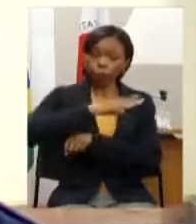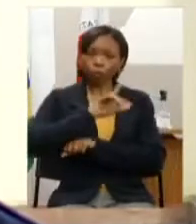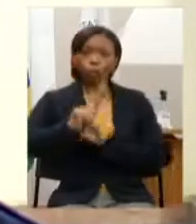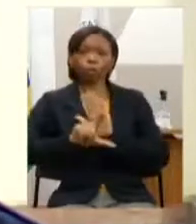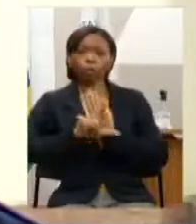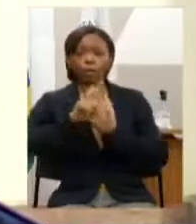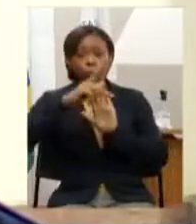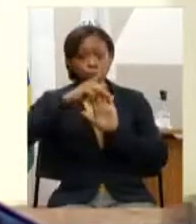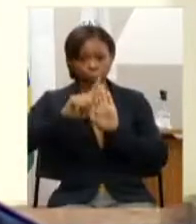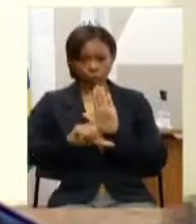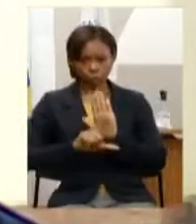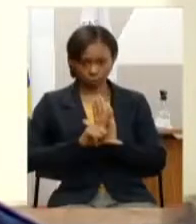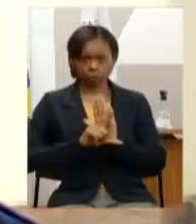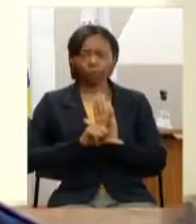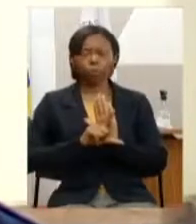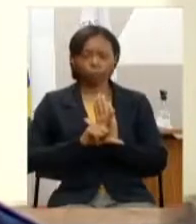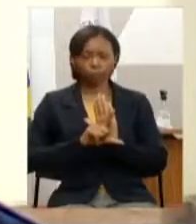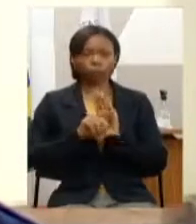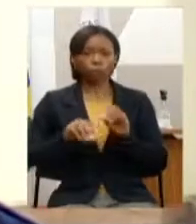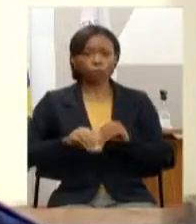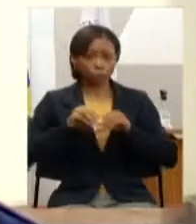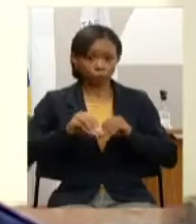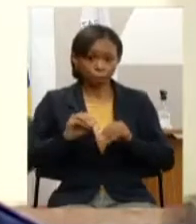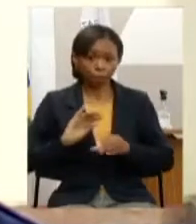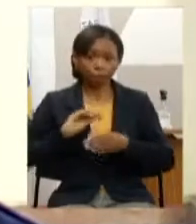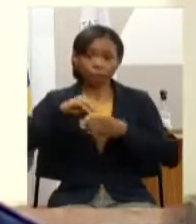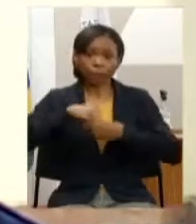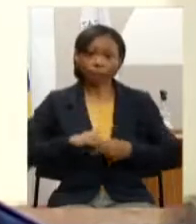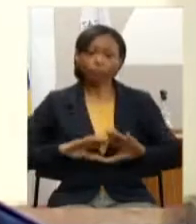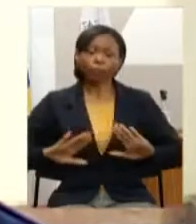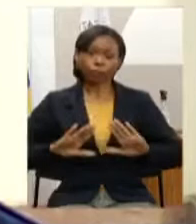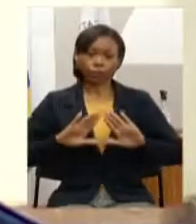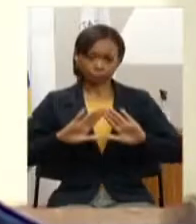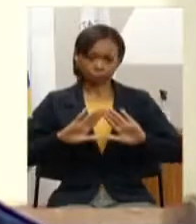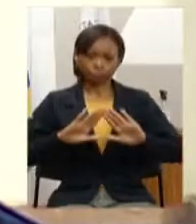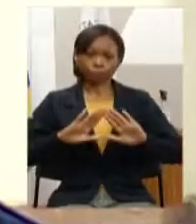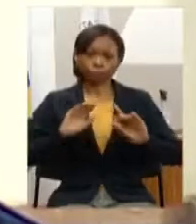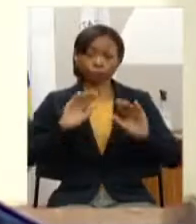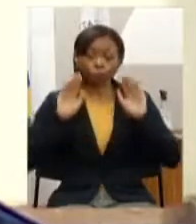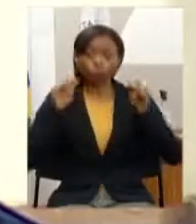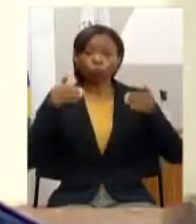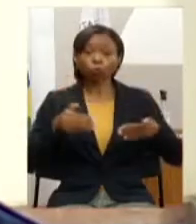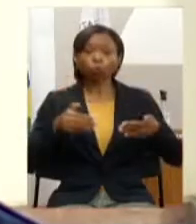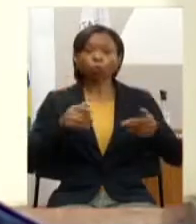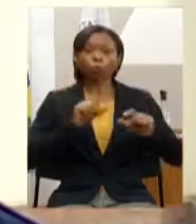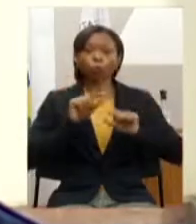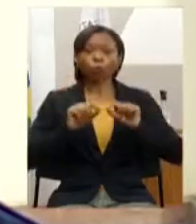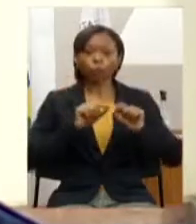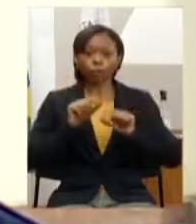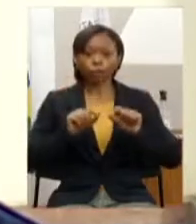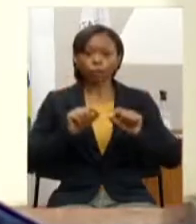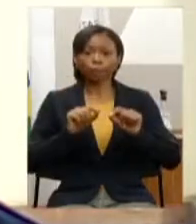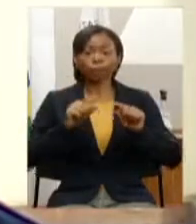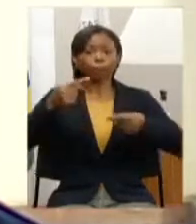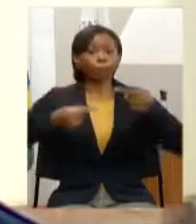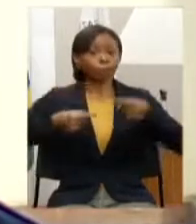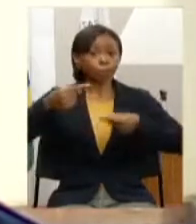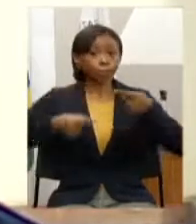funde agro à Assembleia Legislativa como forma de estruturar a política estadual de defesa agropecuária